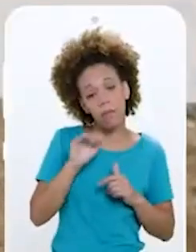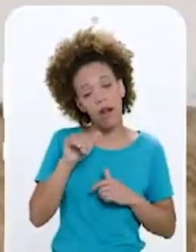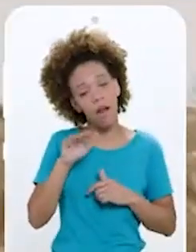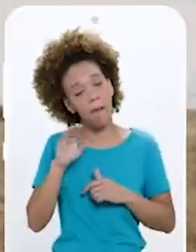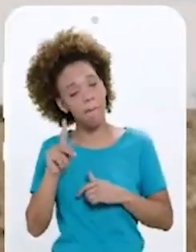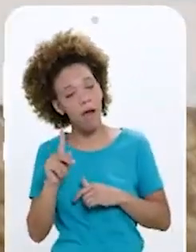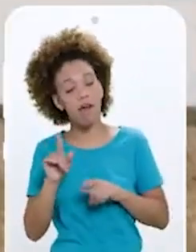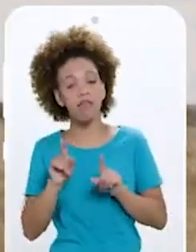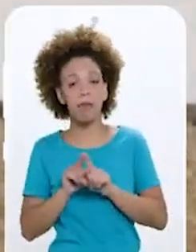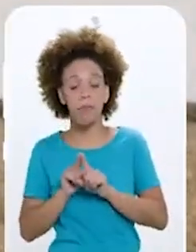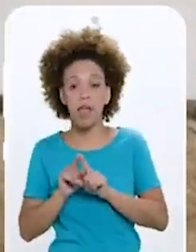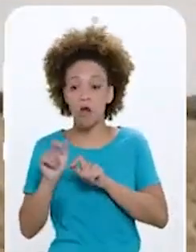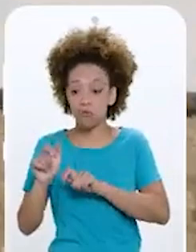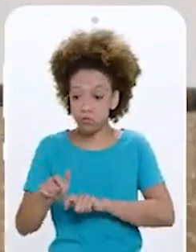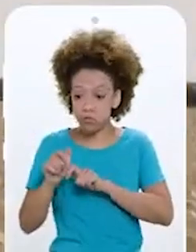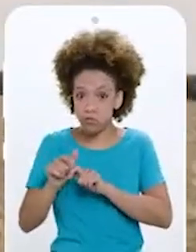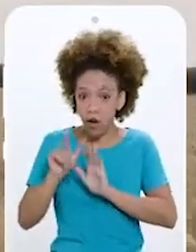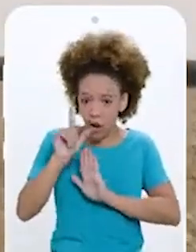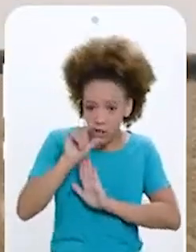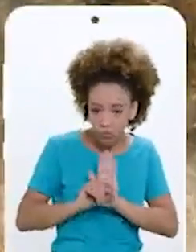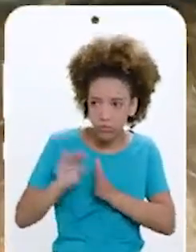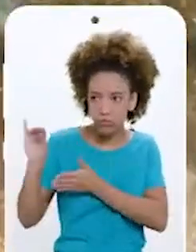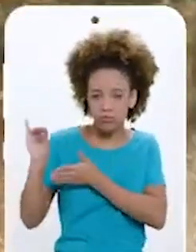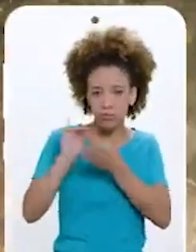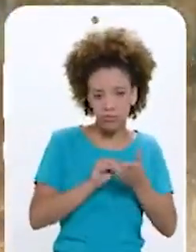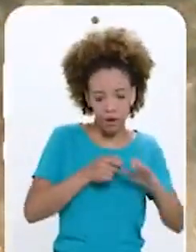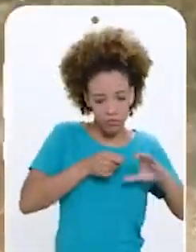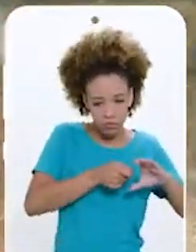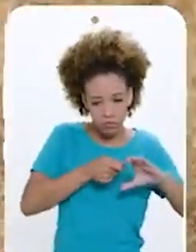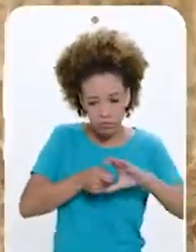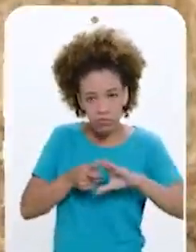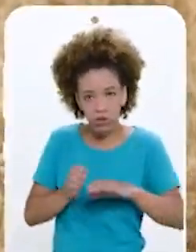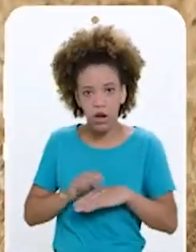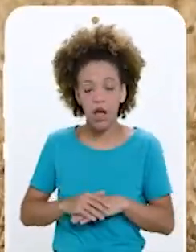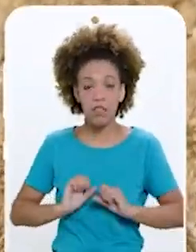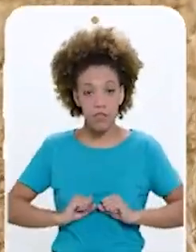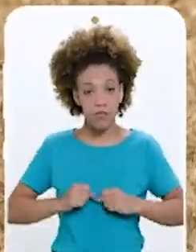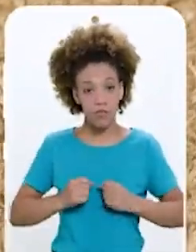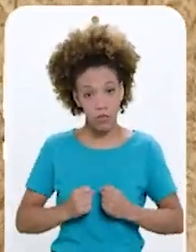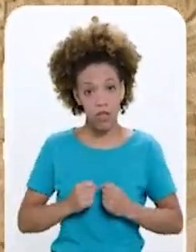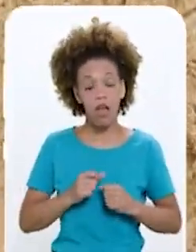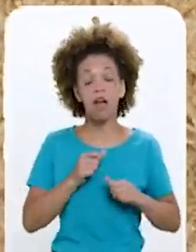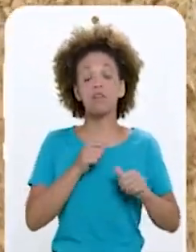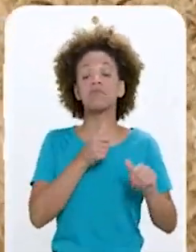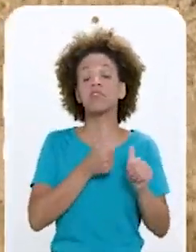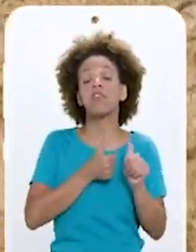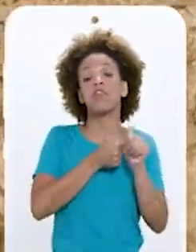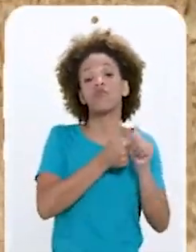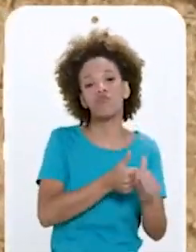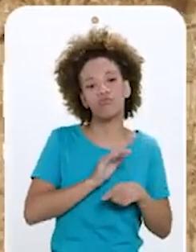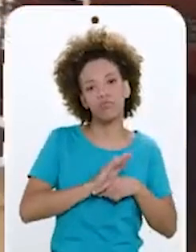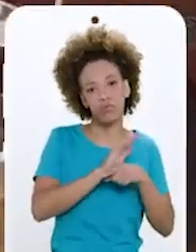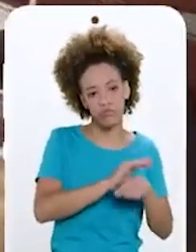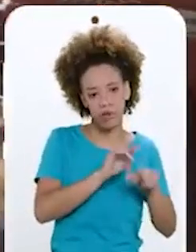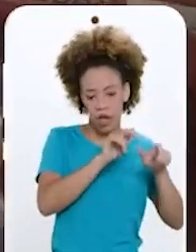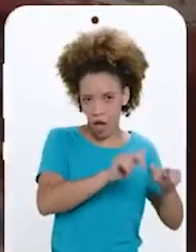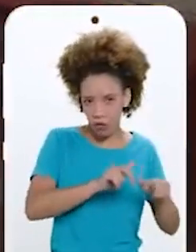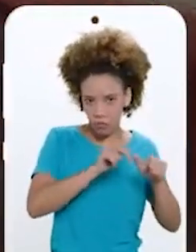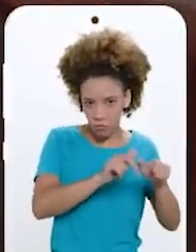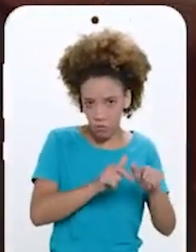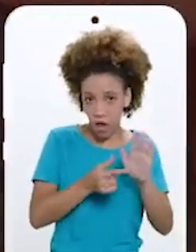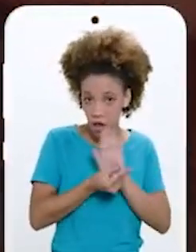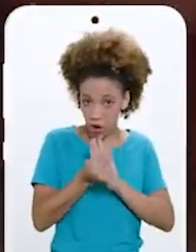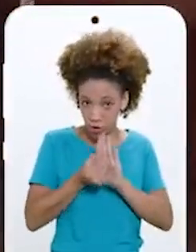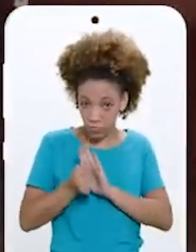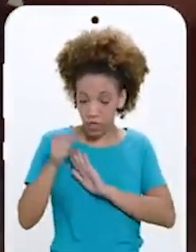Em torno de uma cadeia produtiva capaz de reduzir a importação de fertilizantes Defensivos e implementos agrícolas Tudo para economizar